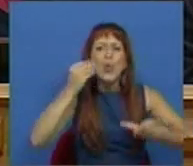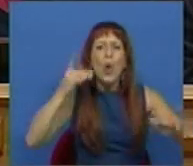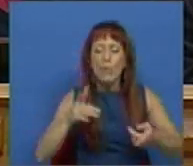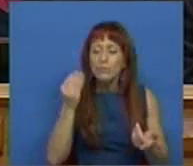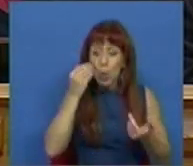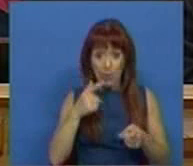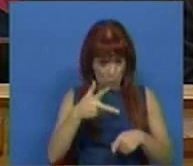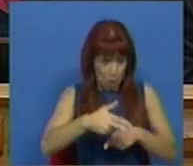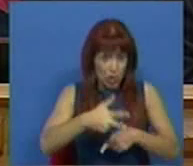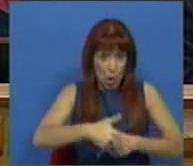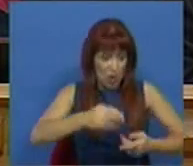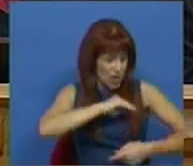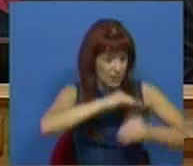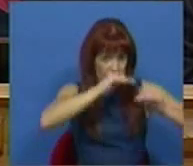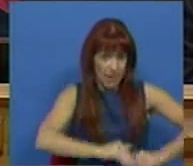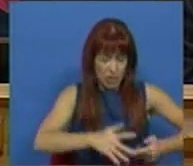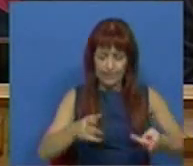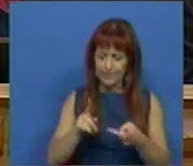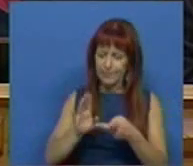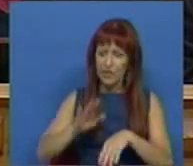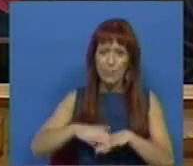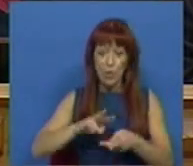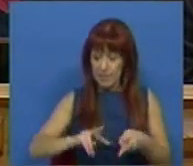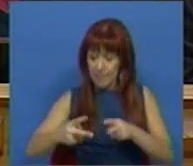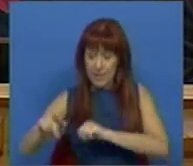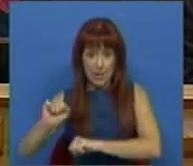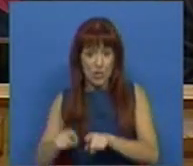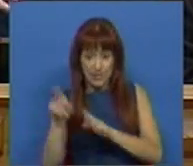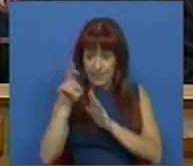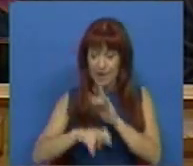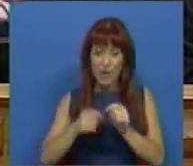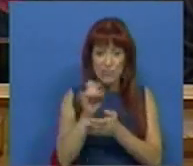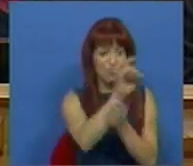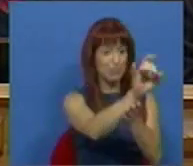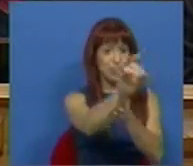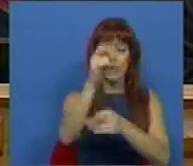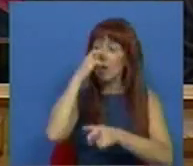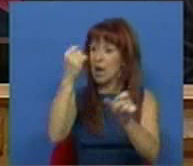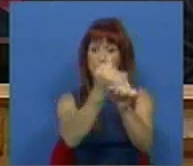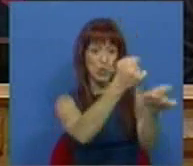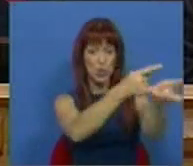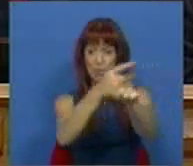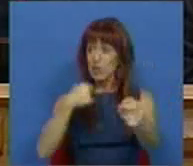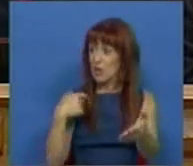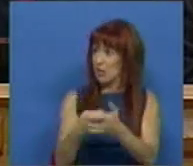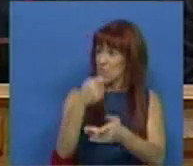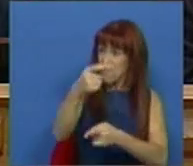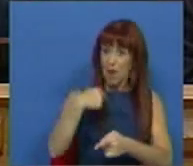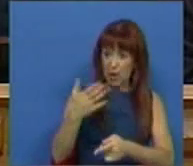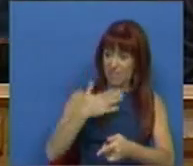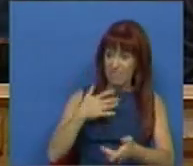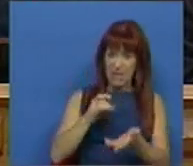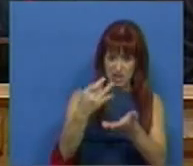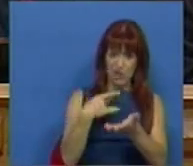À custa dos cortes salariais, à custa na alteração nas regras de despedimento em que os trabalhadores vão pagar para serem